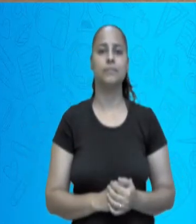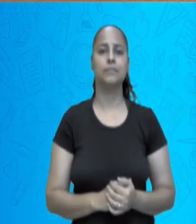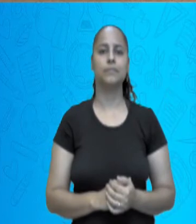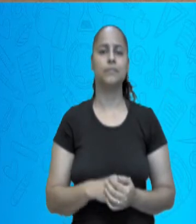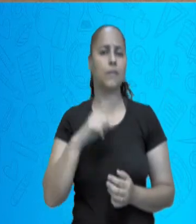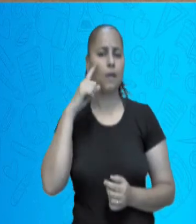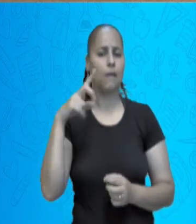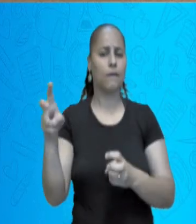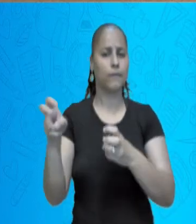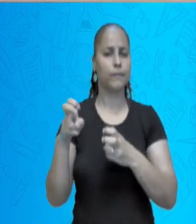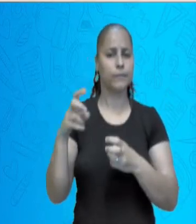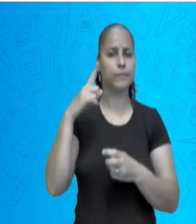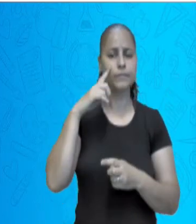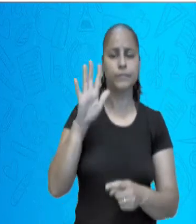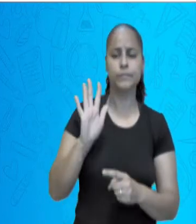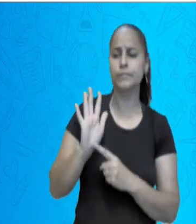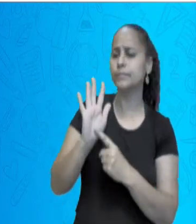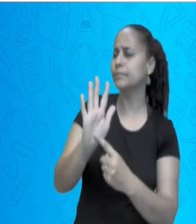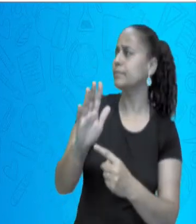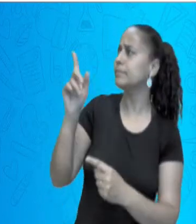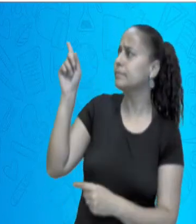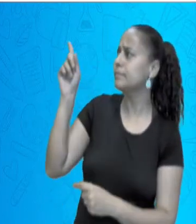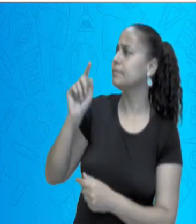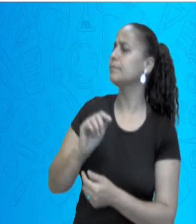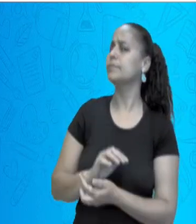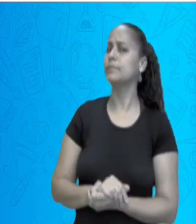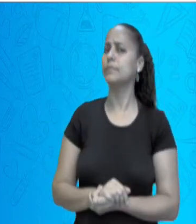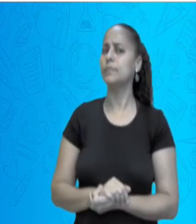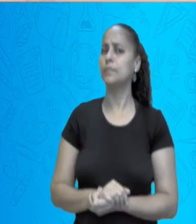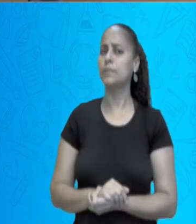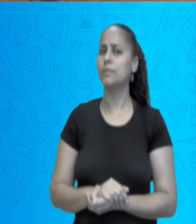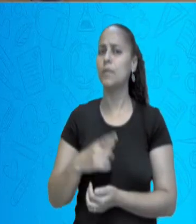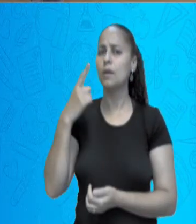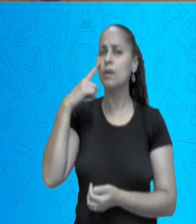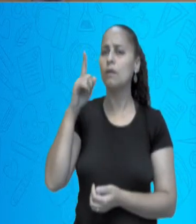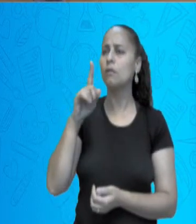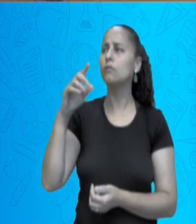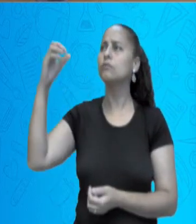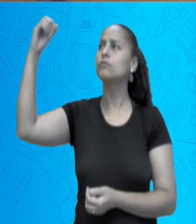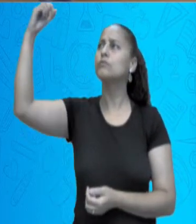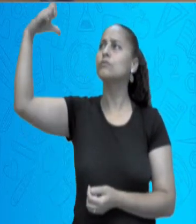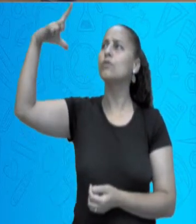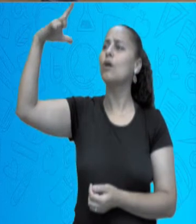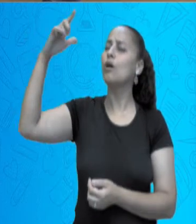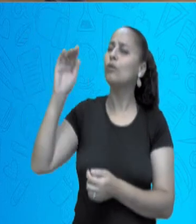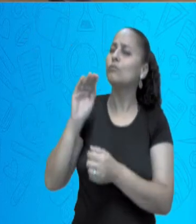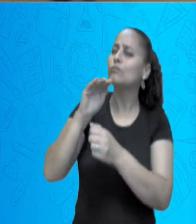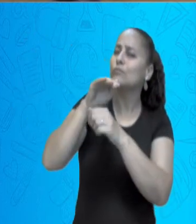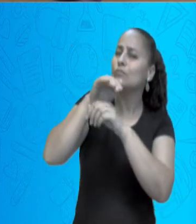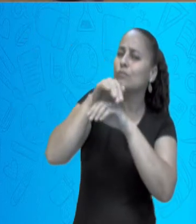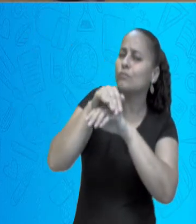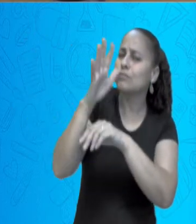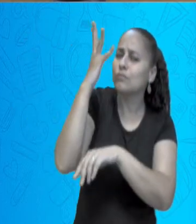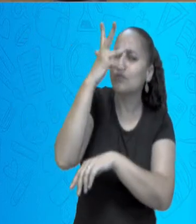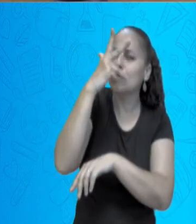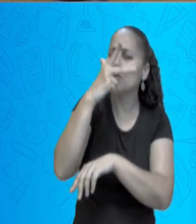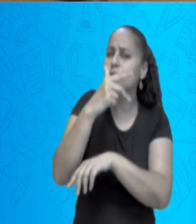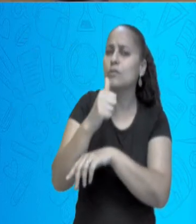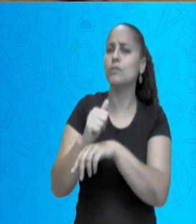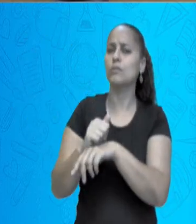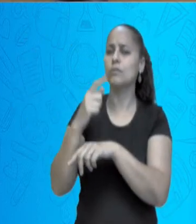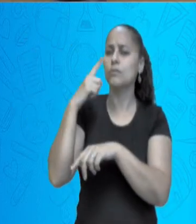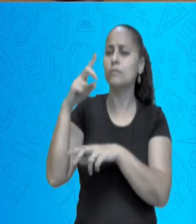Observe essas paisagens. Observe esse pôr do sol e observe